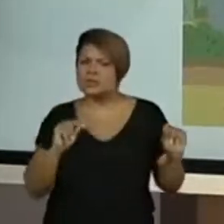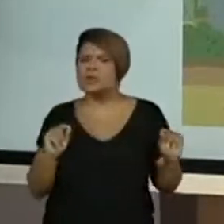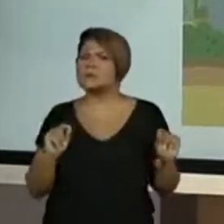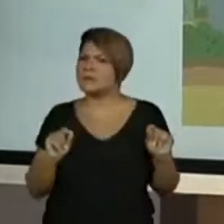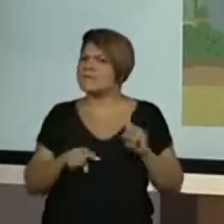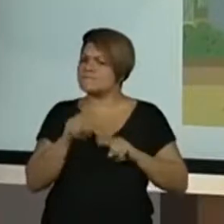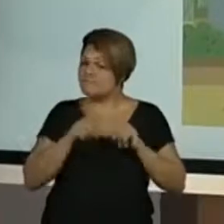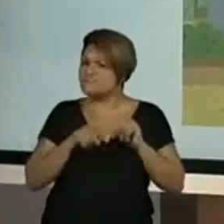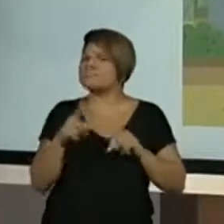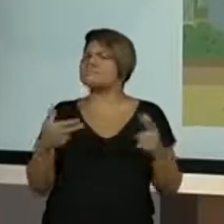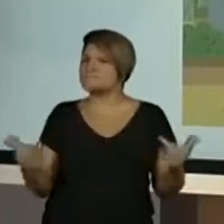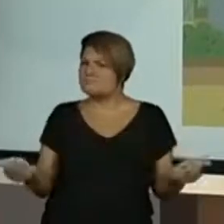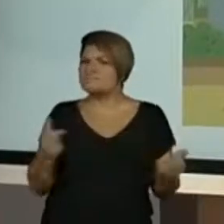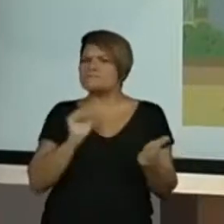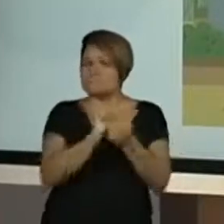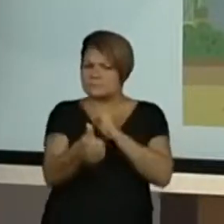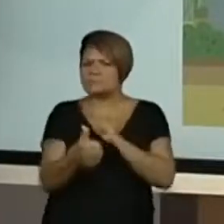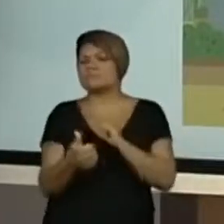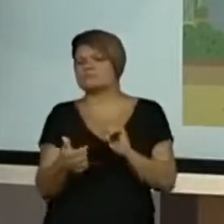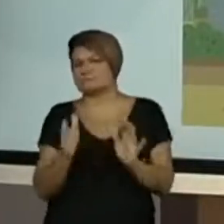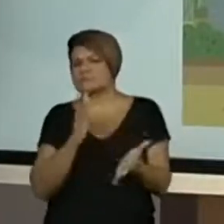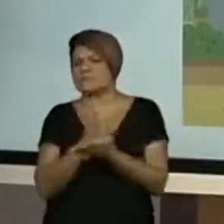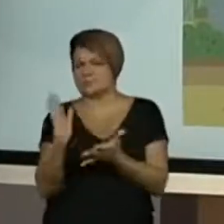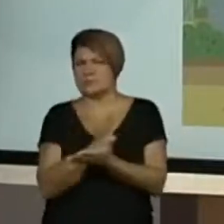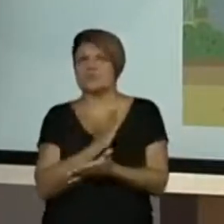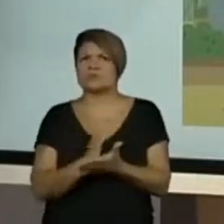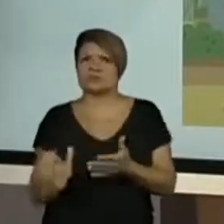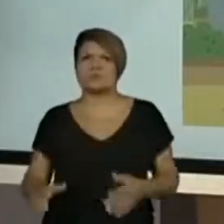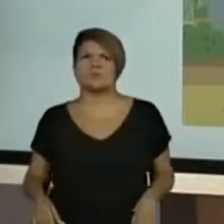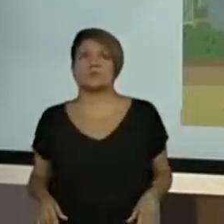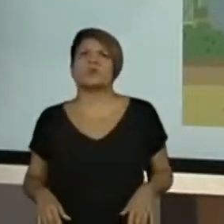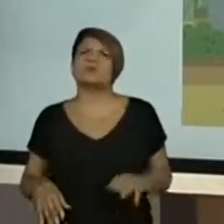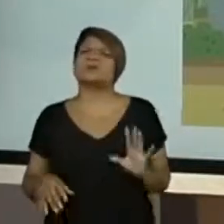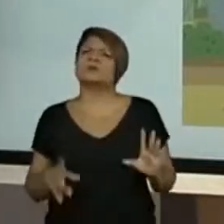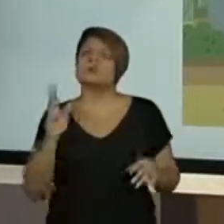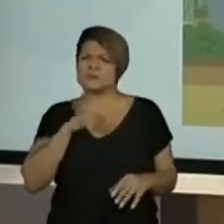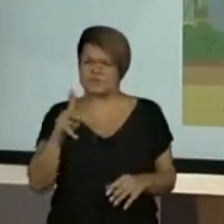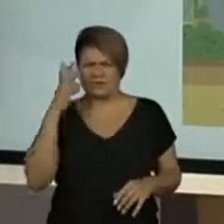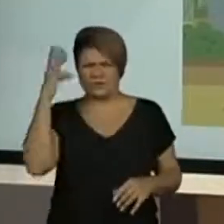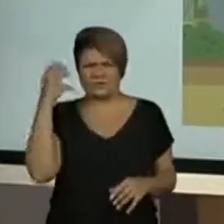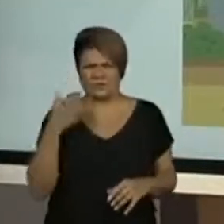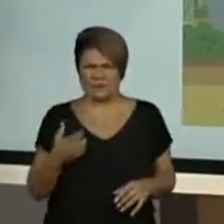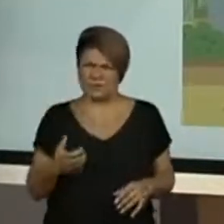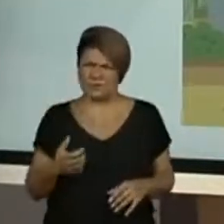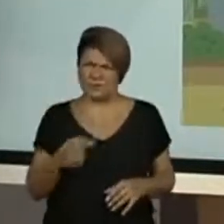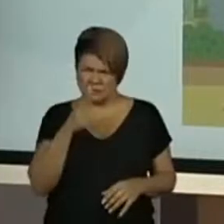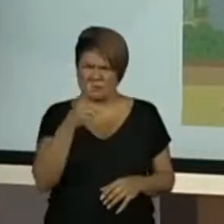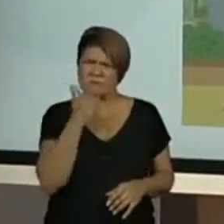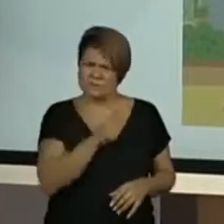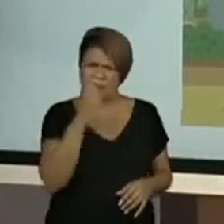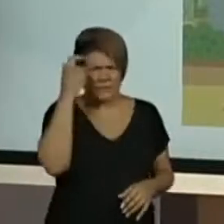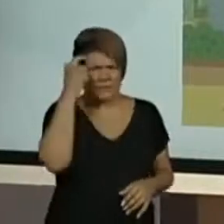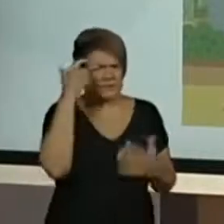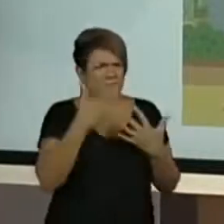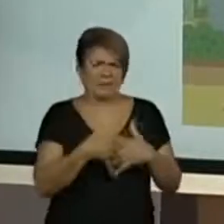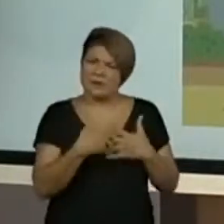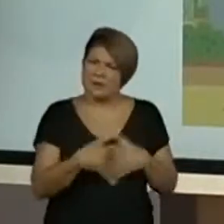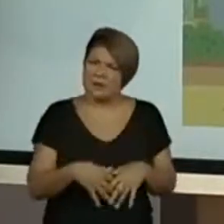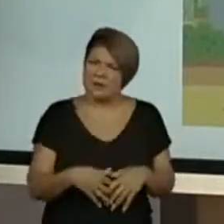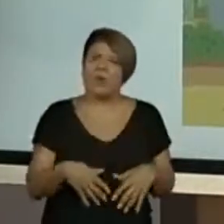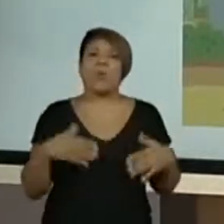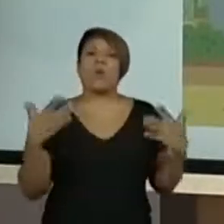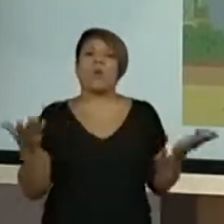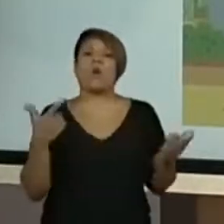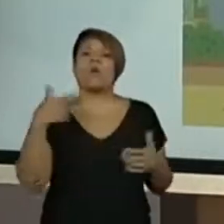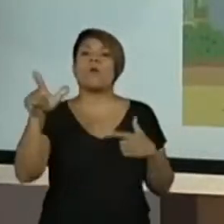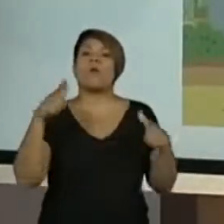acessórios para a prática de alguns esportes. Professora Viviane, será que eles conseguem pensar? Vão pensando aí. Quais